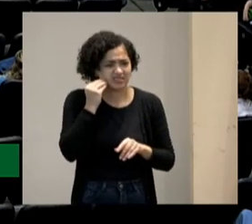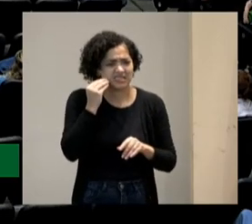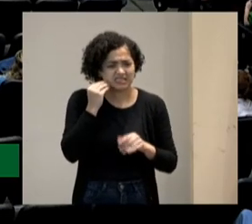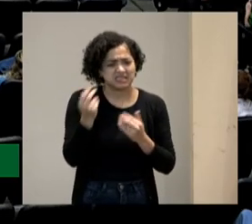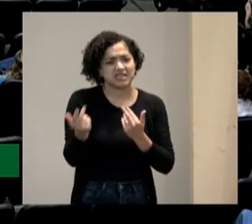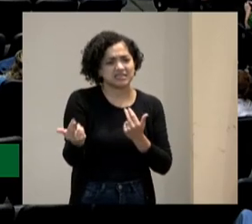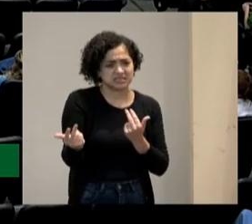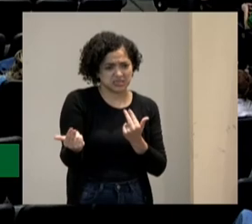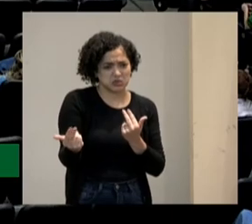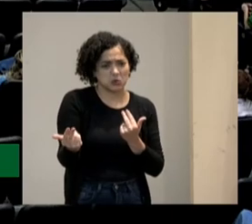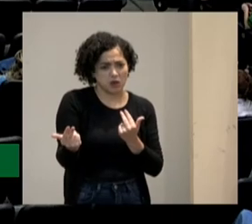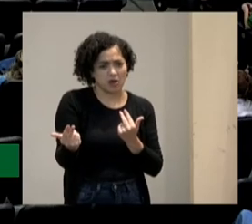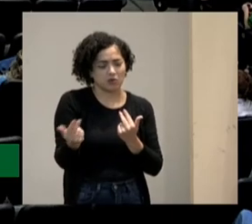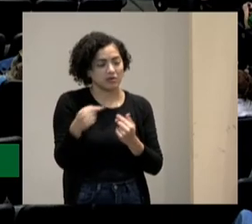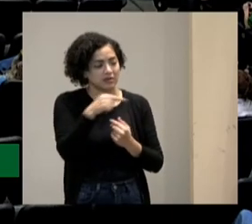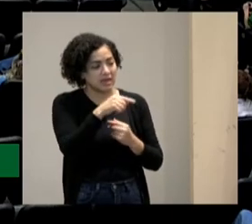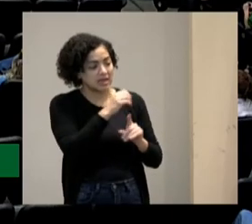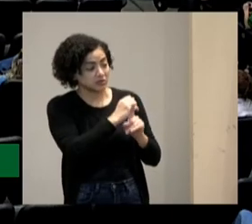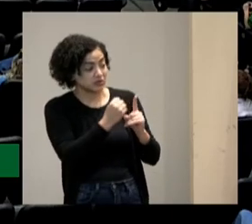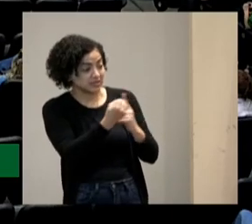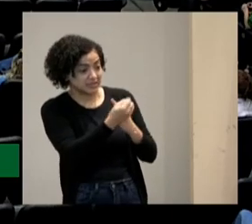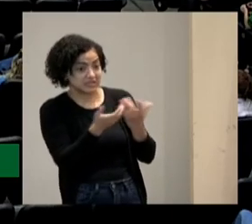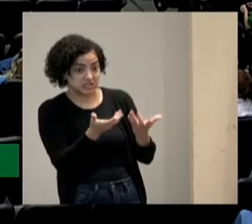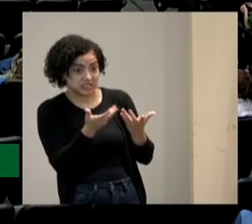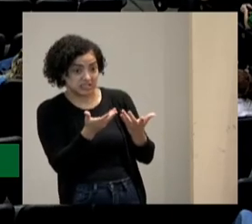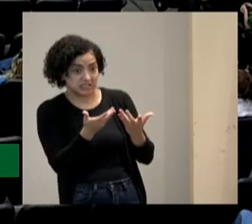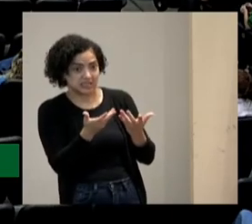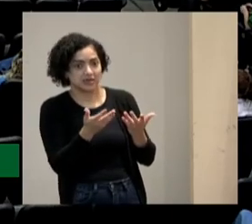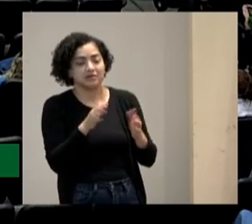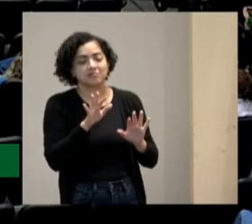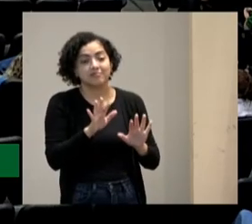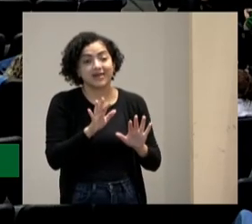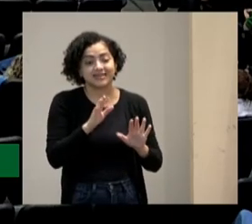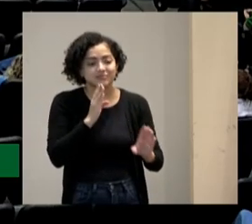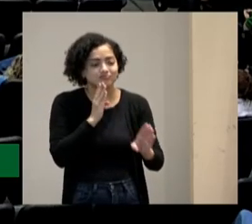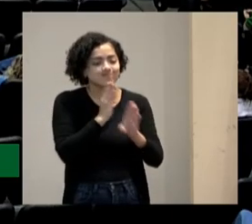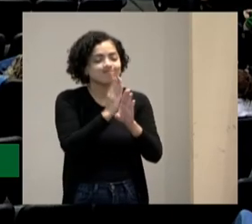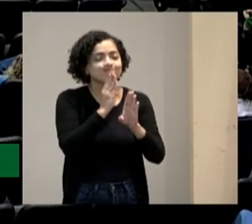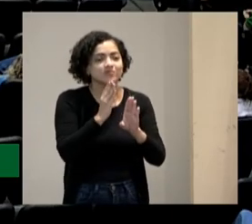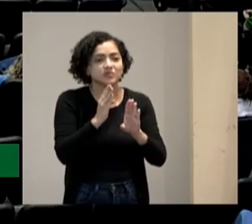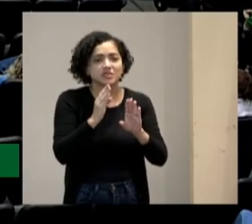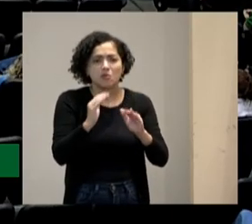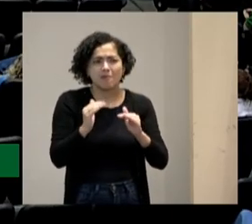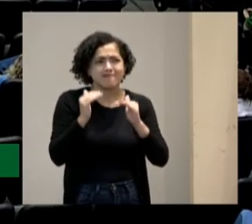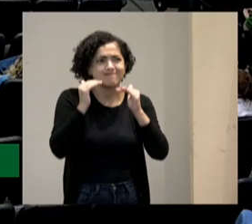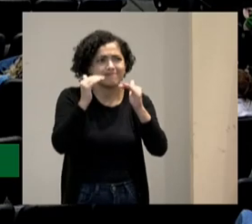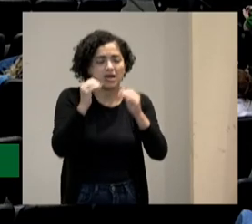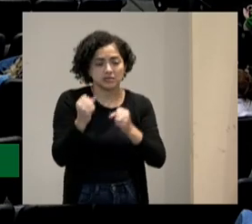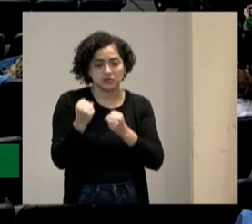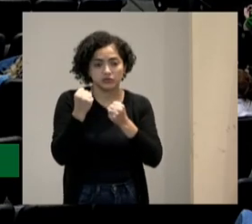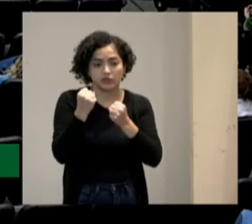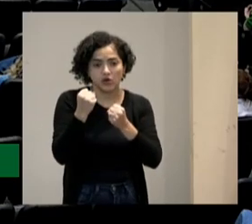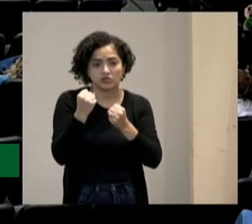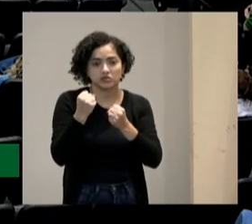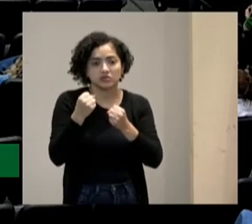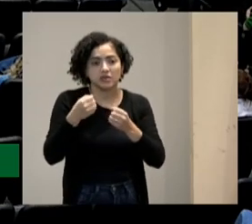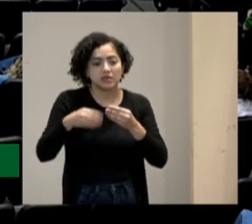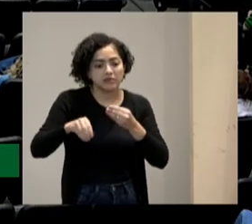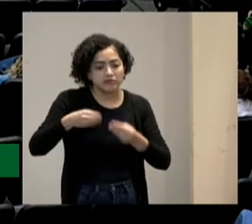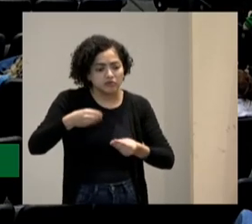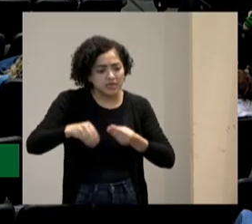daquele jeito porque a sociedade pedia para mim ser daquele jeito mas eu descobri que a minha maior fortaleza o que eu tenho de mais forte é a minha vulnerabilidade